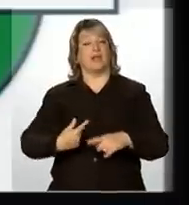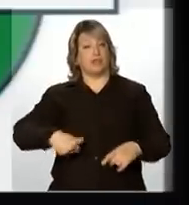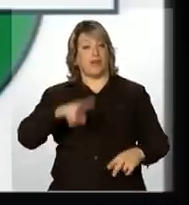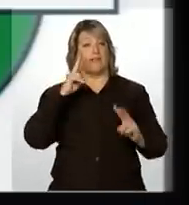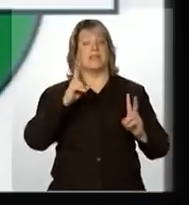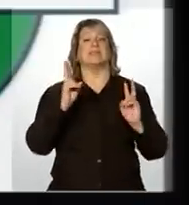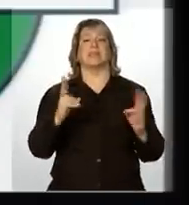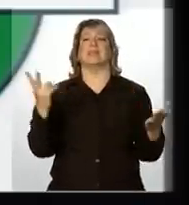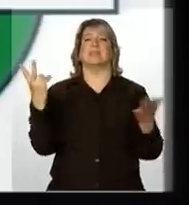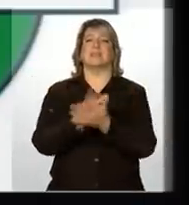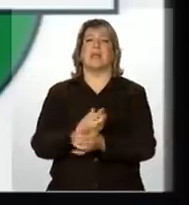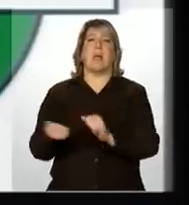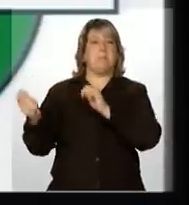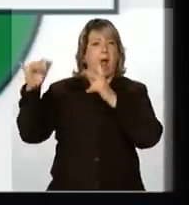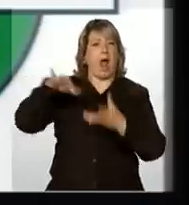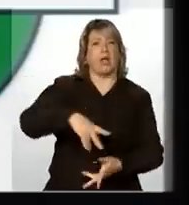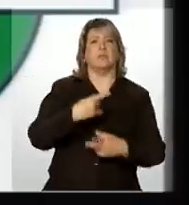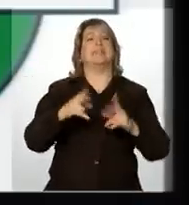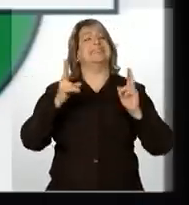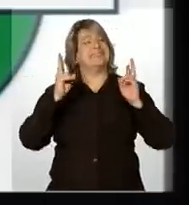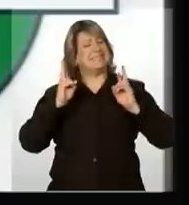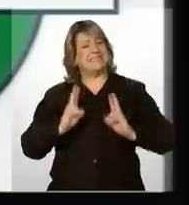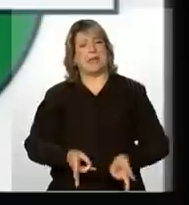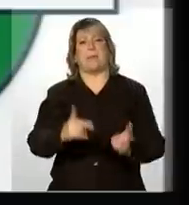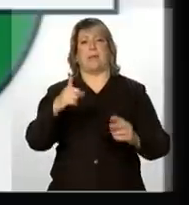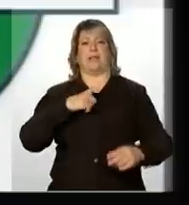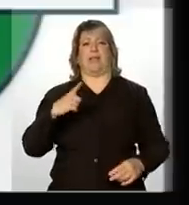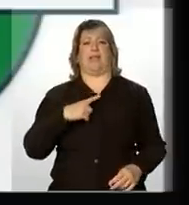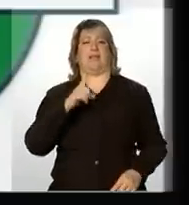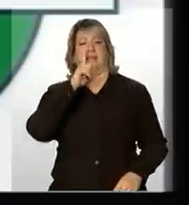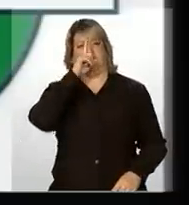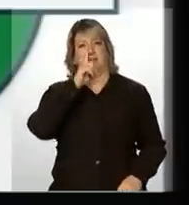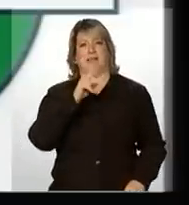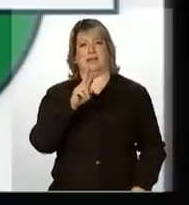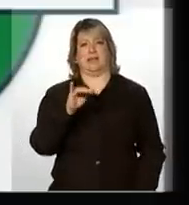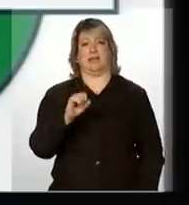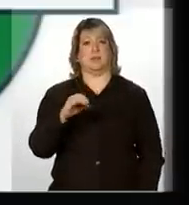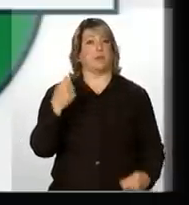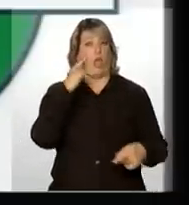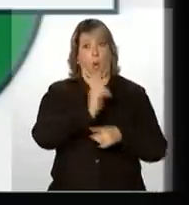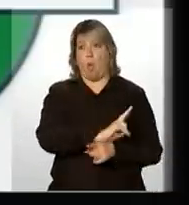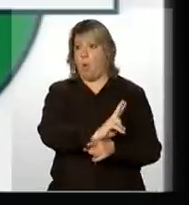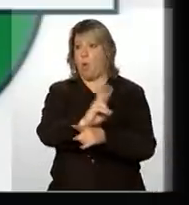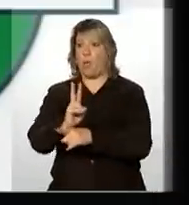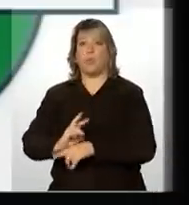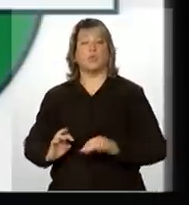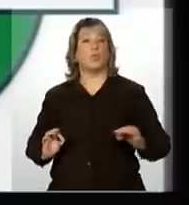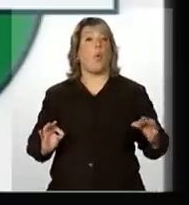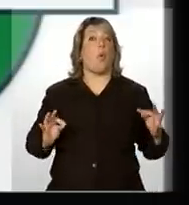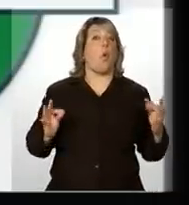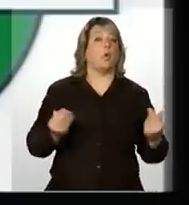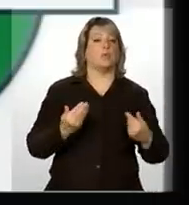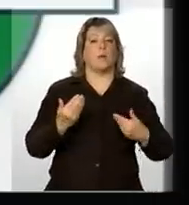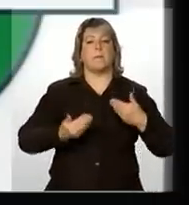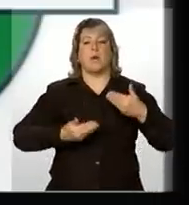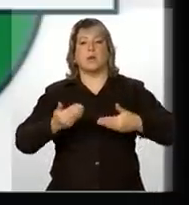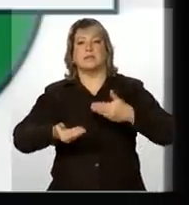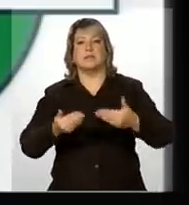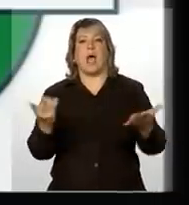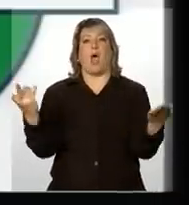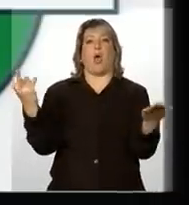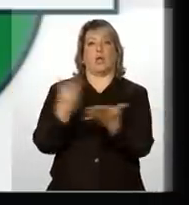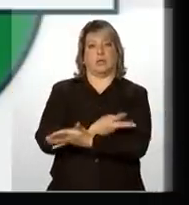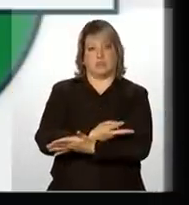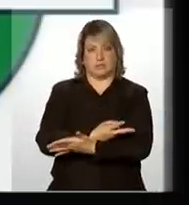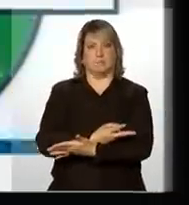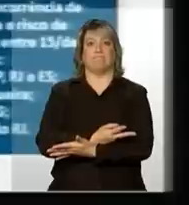desastres, sempre tem um risco residual. A gente tem que controlar todo o processo de ocorrência